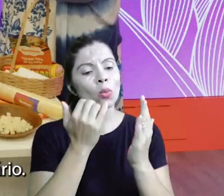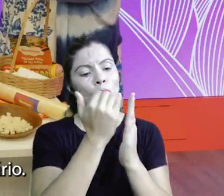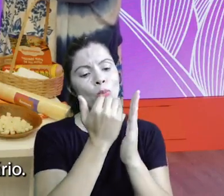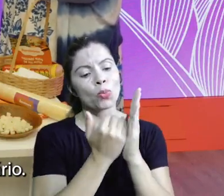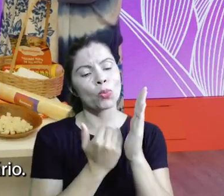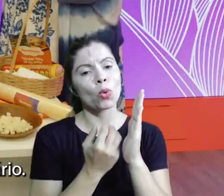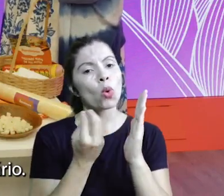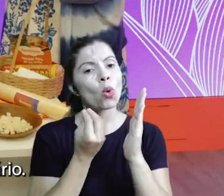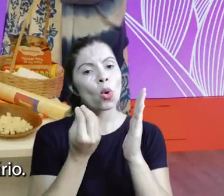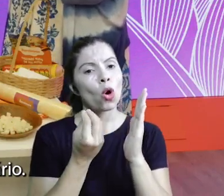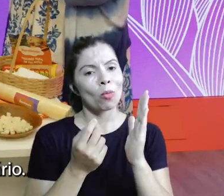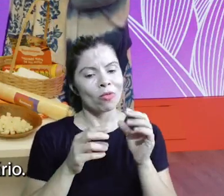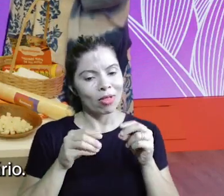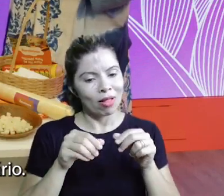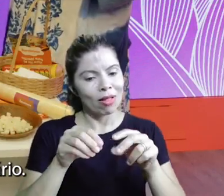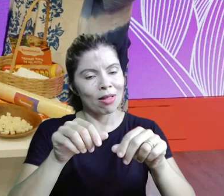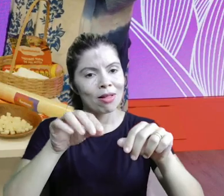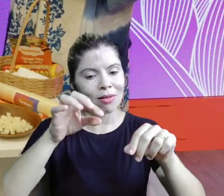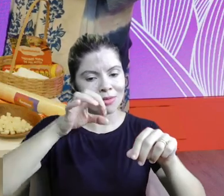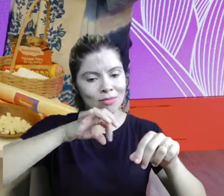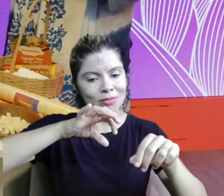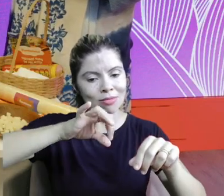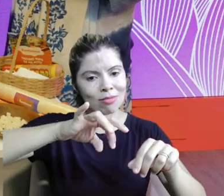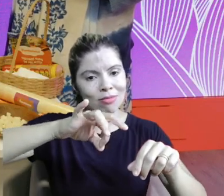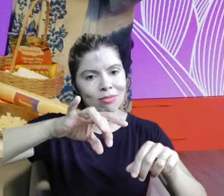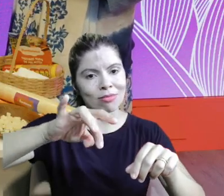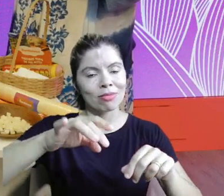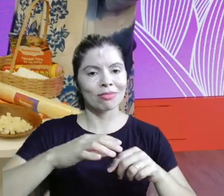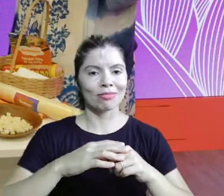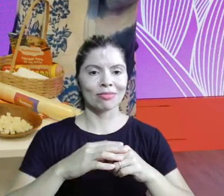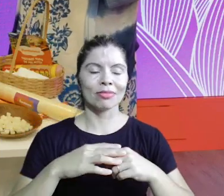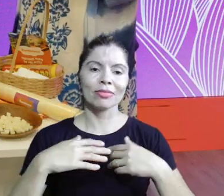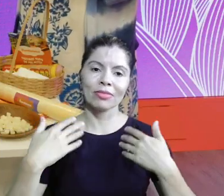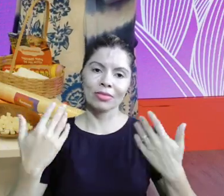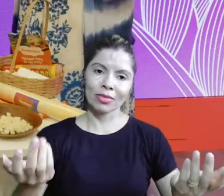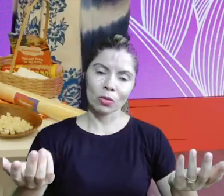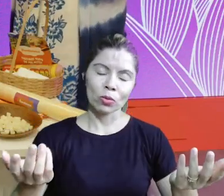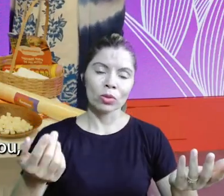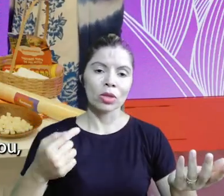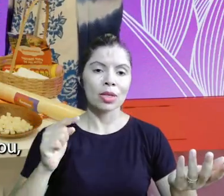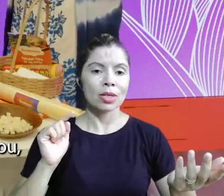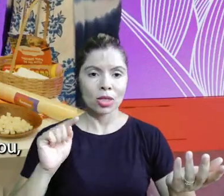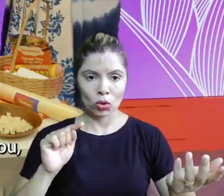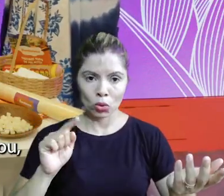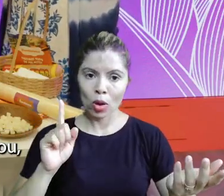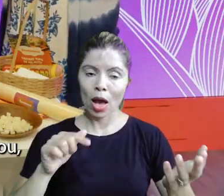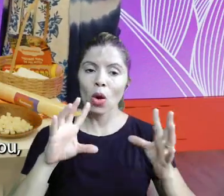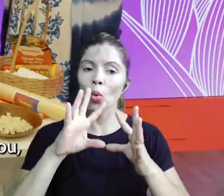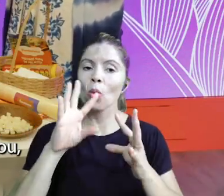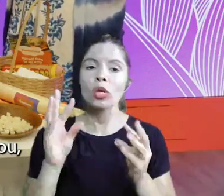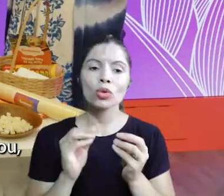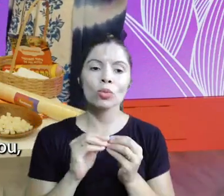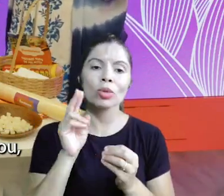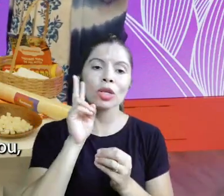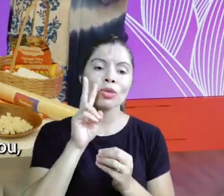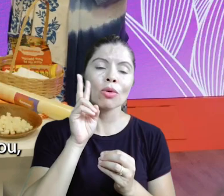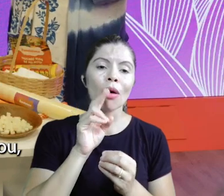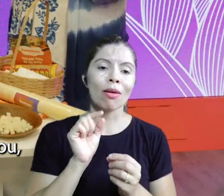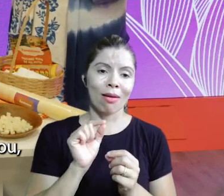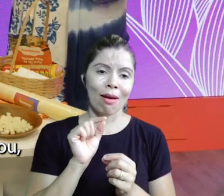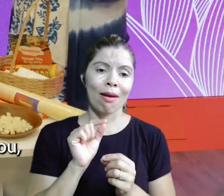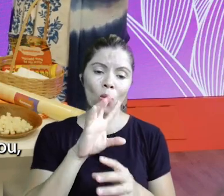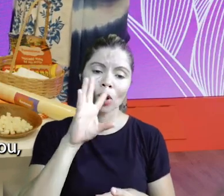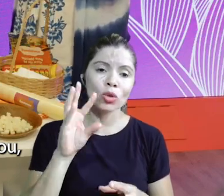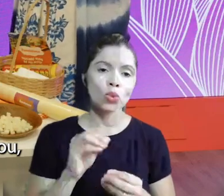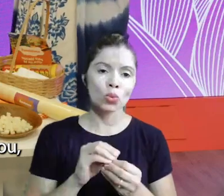você fazer o seu terrário Que legal Isso, dentro de tudo que a gente conversou é o resumo da